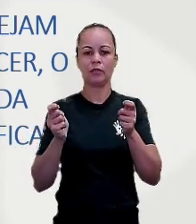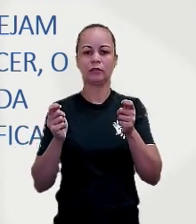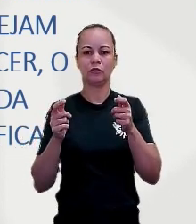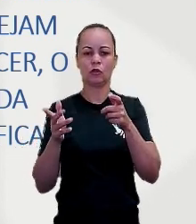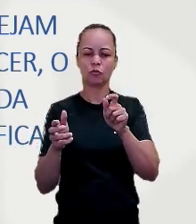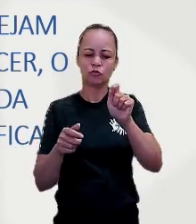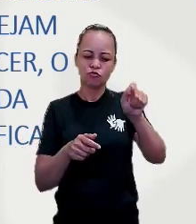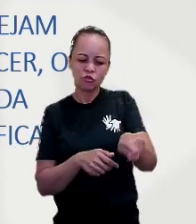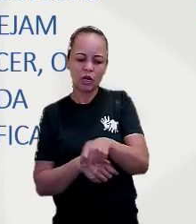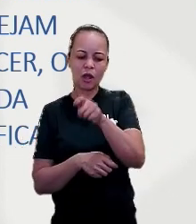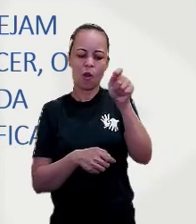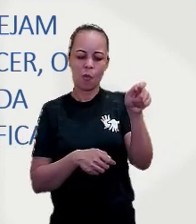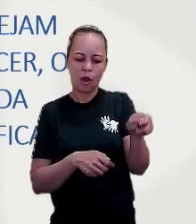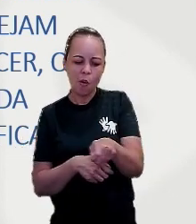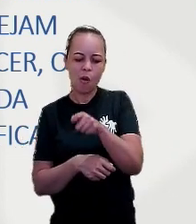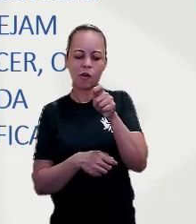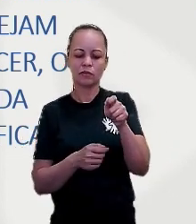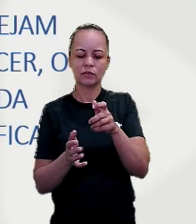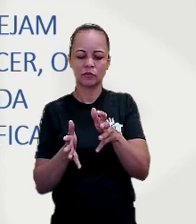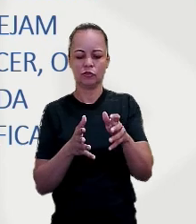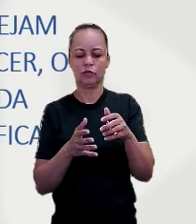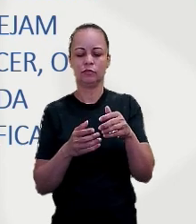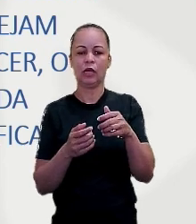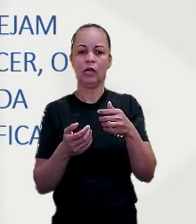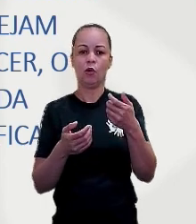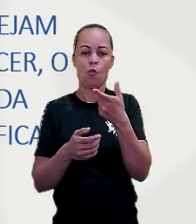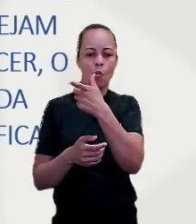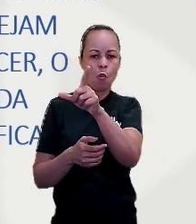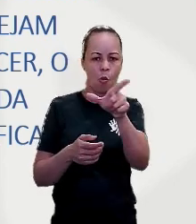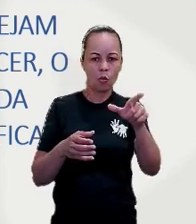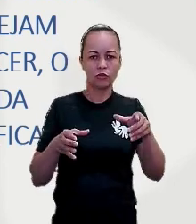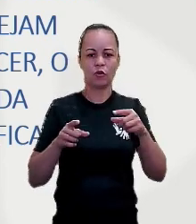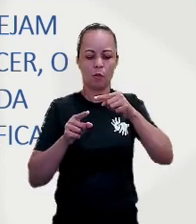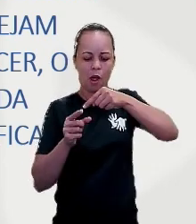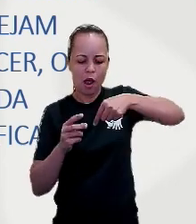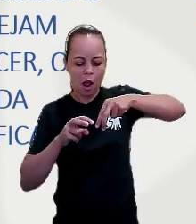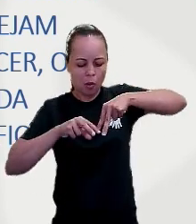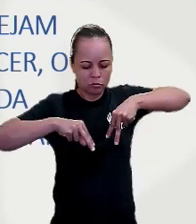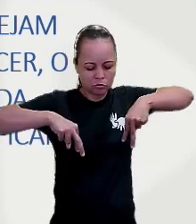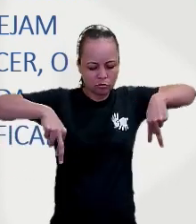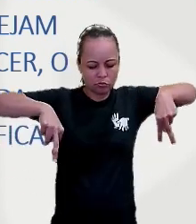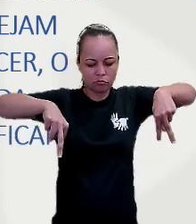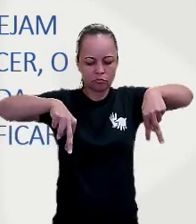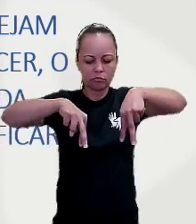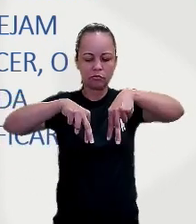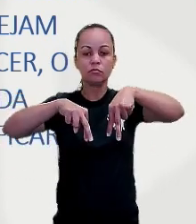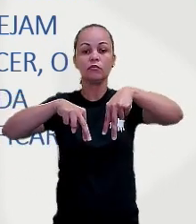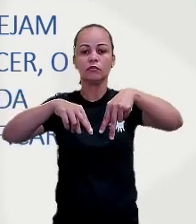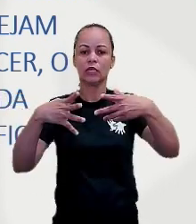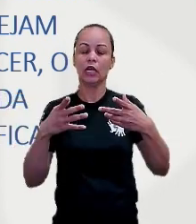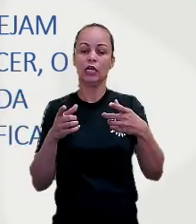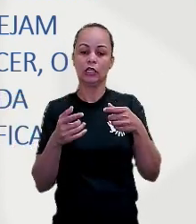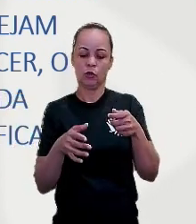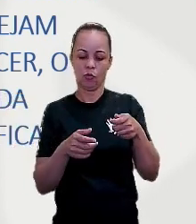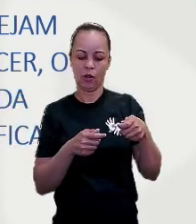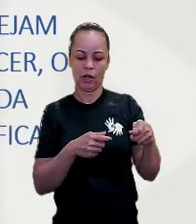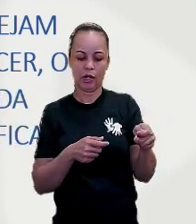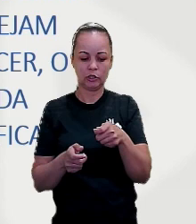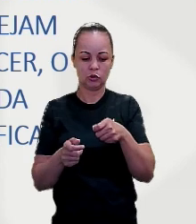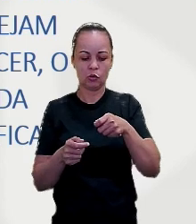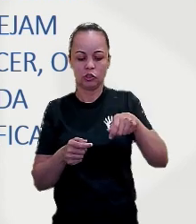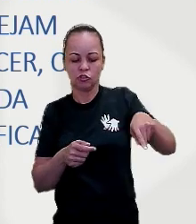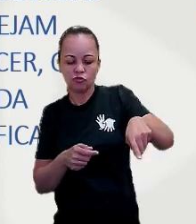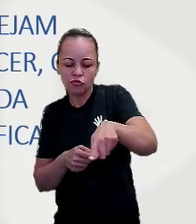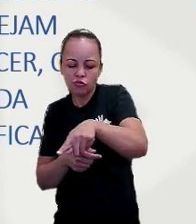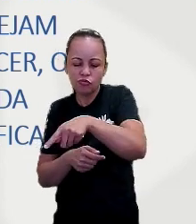girar uma corda no chão. Os demais formarão um círculo ao seu redor. E quando o balançador gira